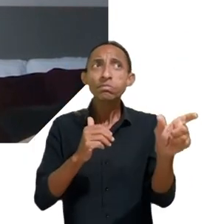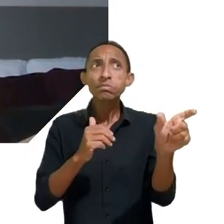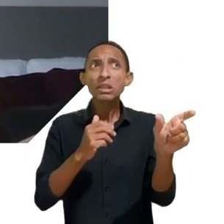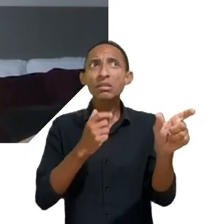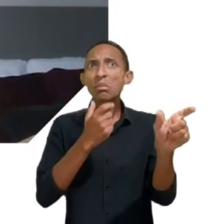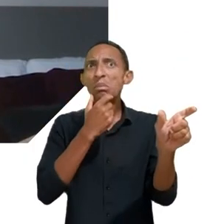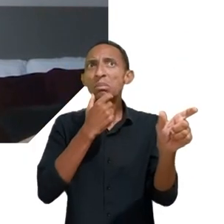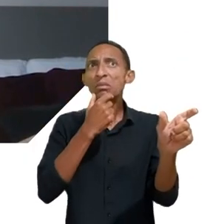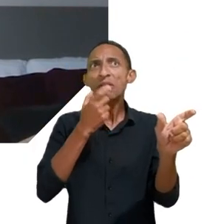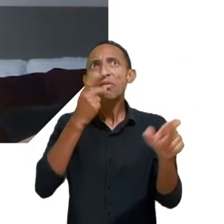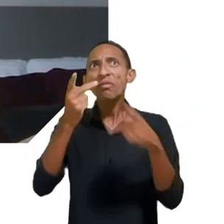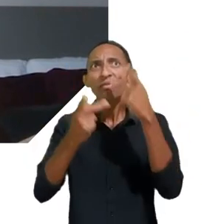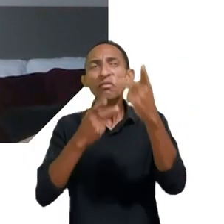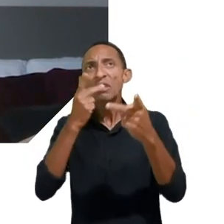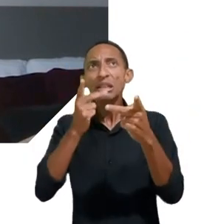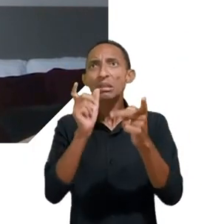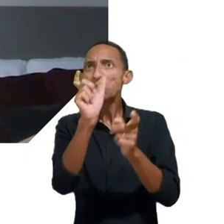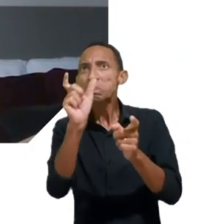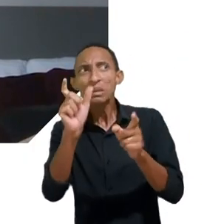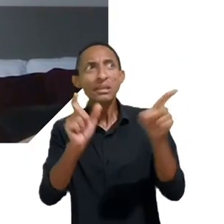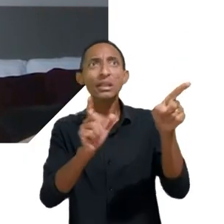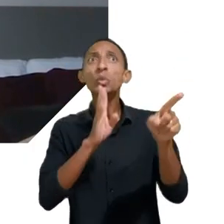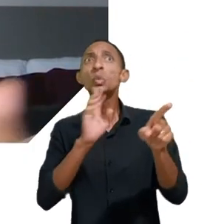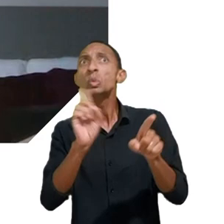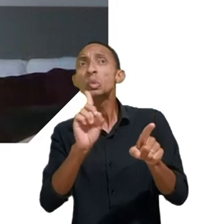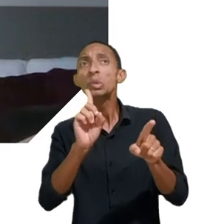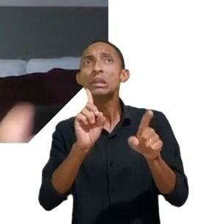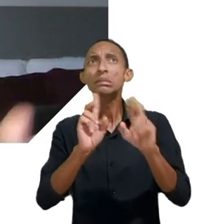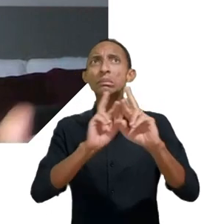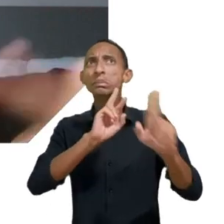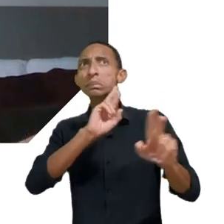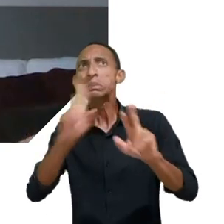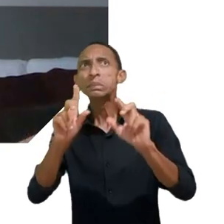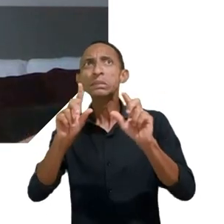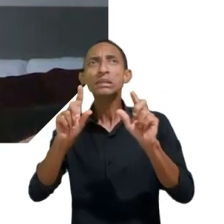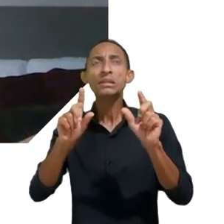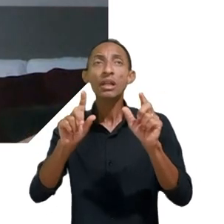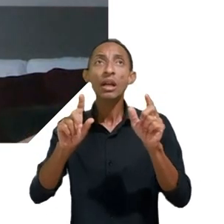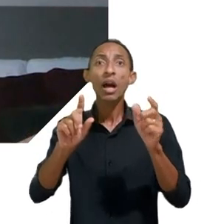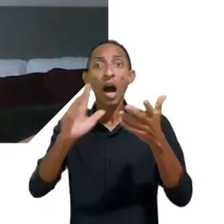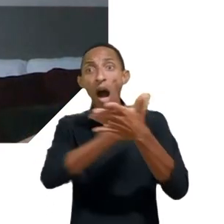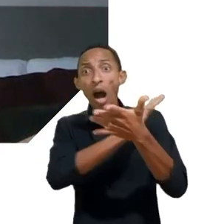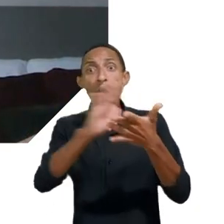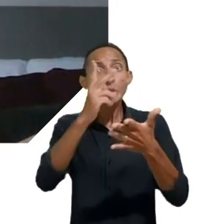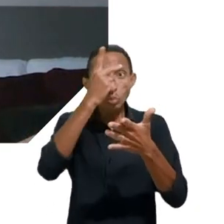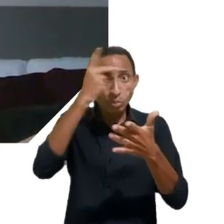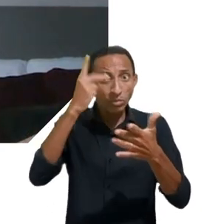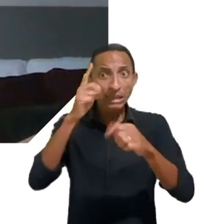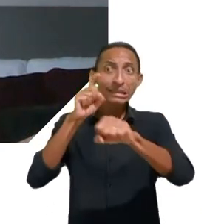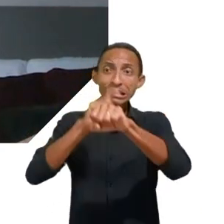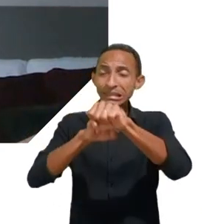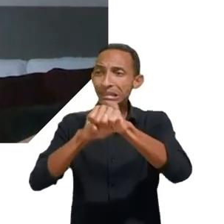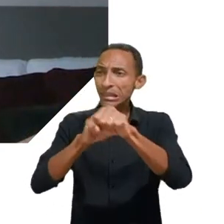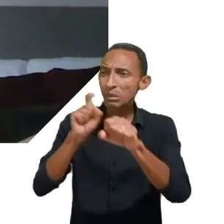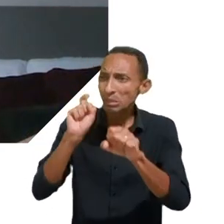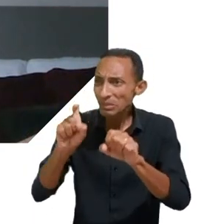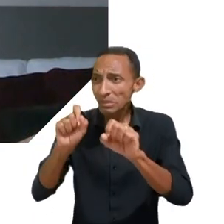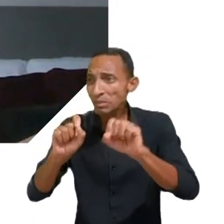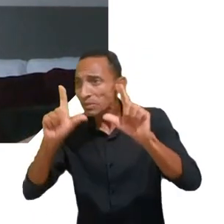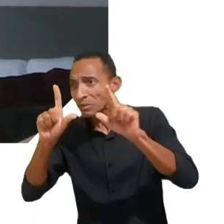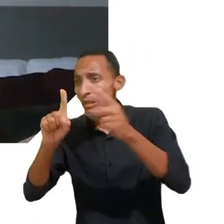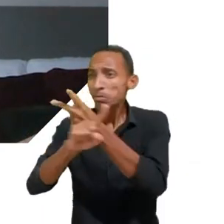termos, pessoas que não têm tempo de ficar clicando em outros links para poder acessar aquilo, porque